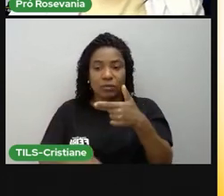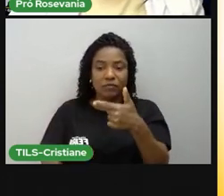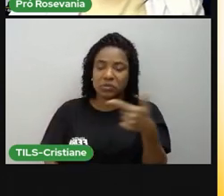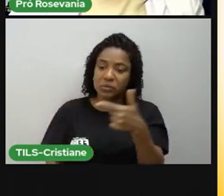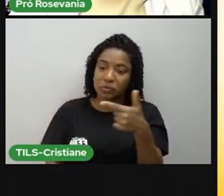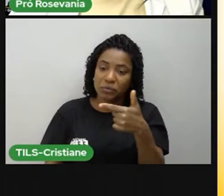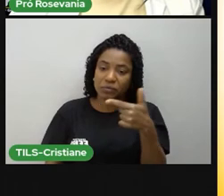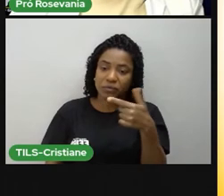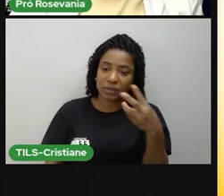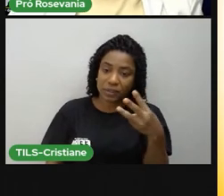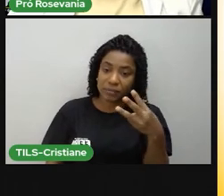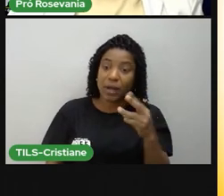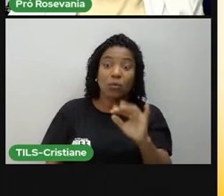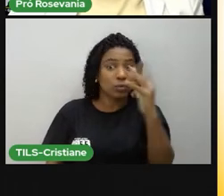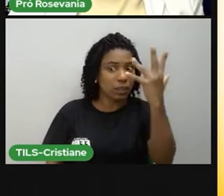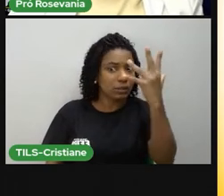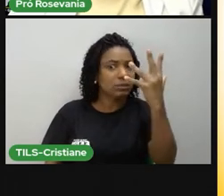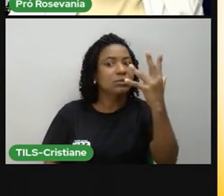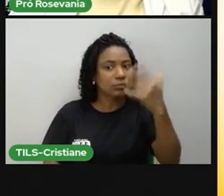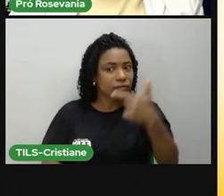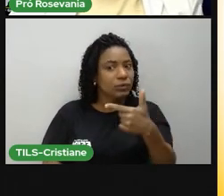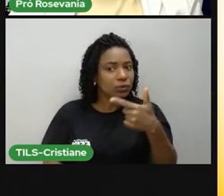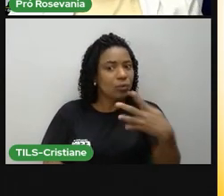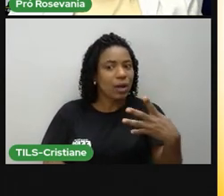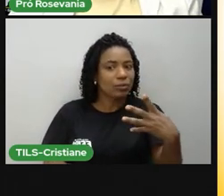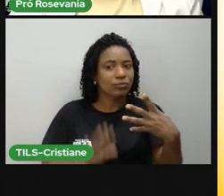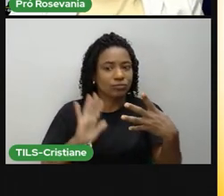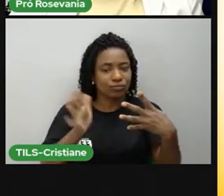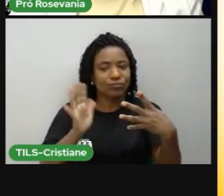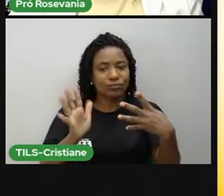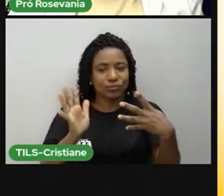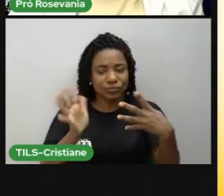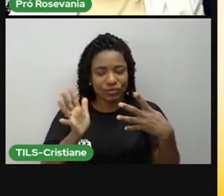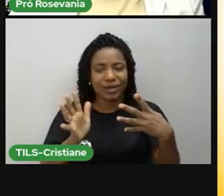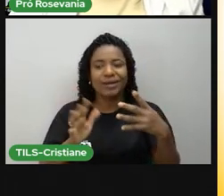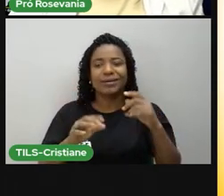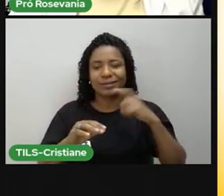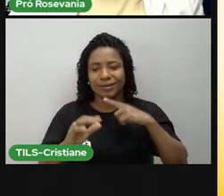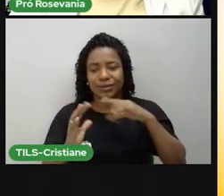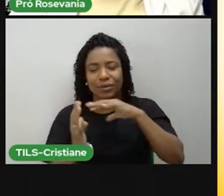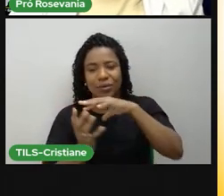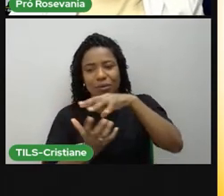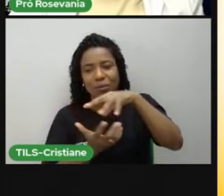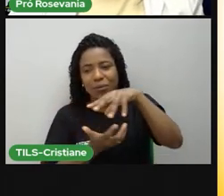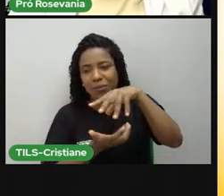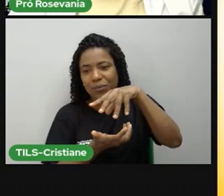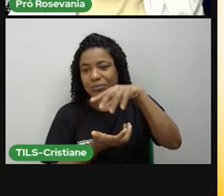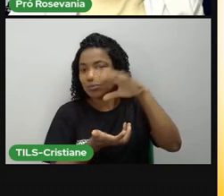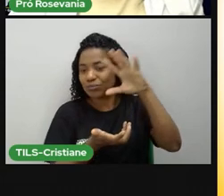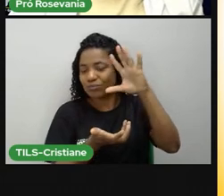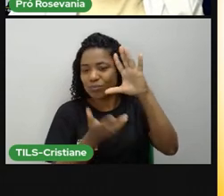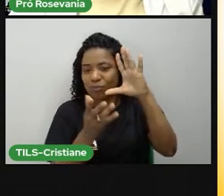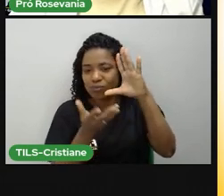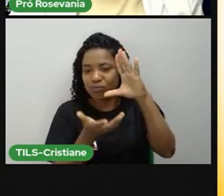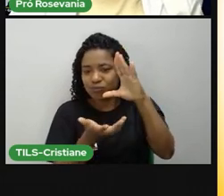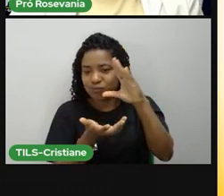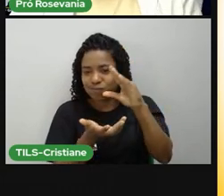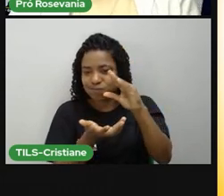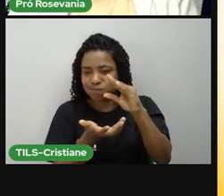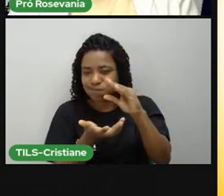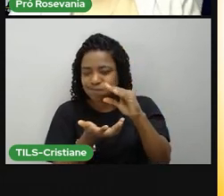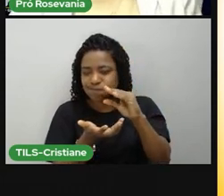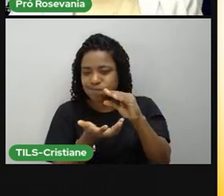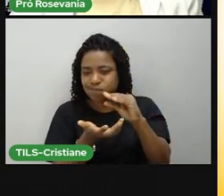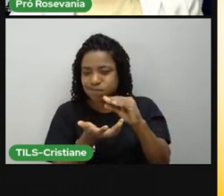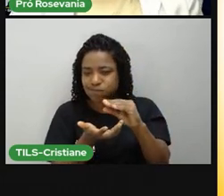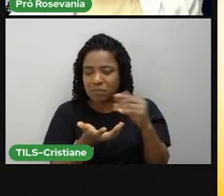mais raro os dias normalmente que a gente percebe o período de equinócio, no período de setembro, a gente percebe entre esses dias